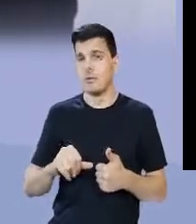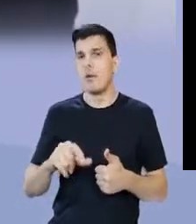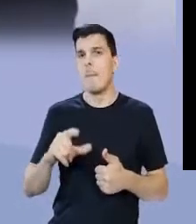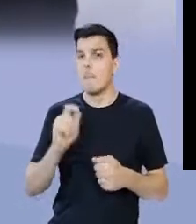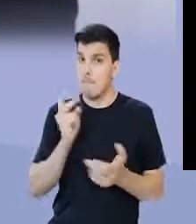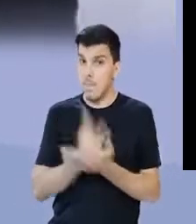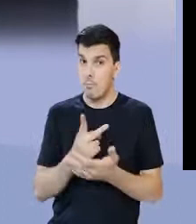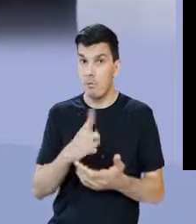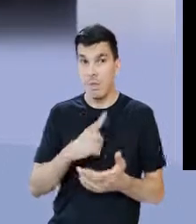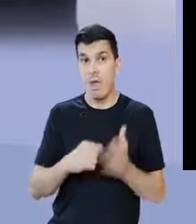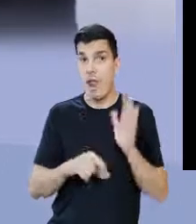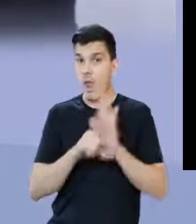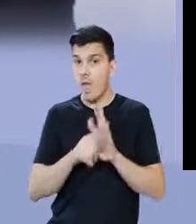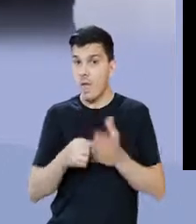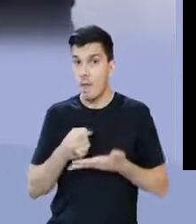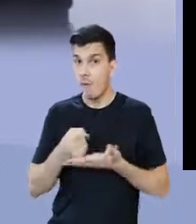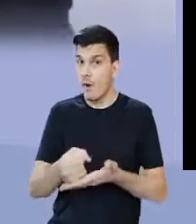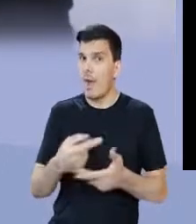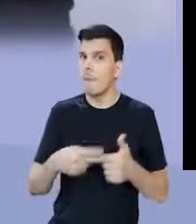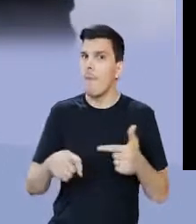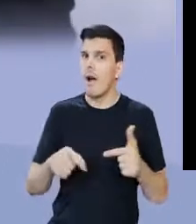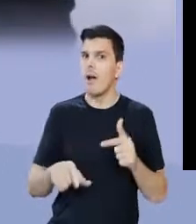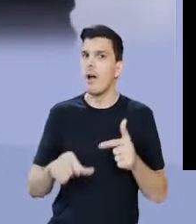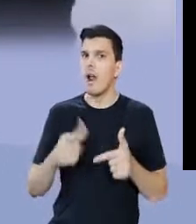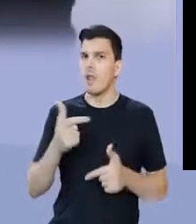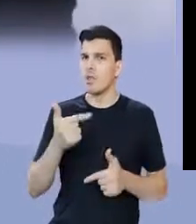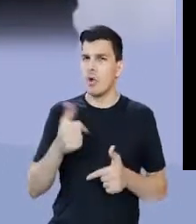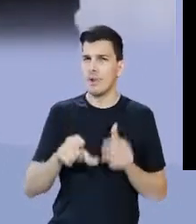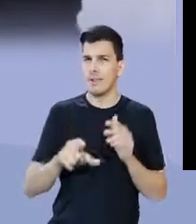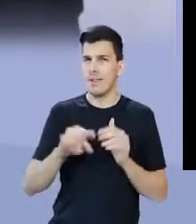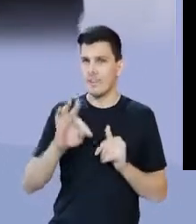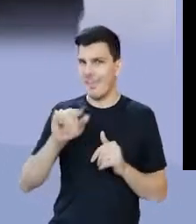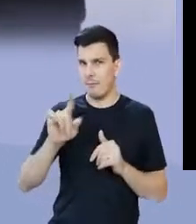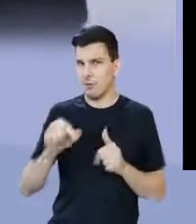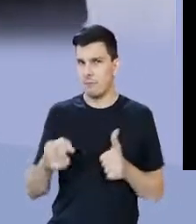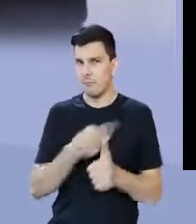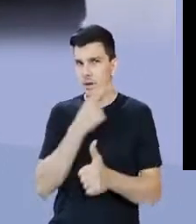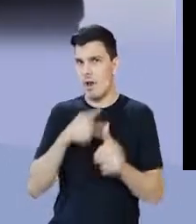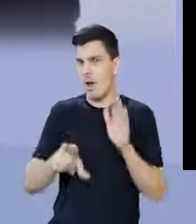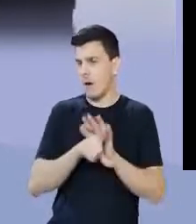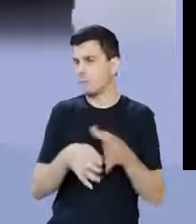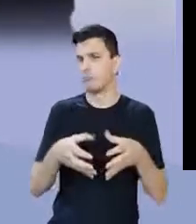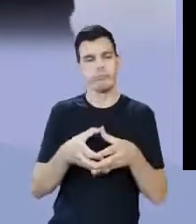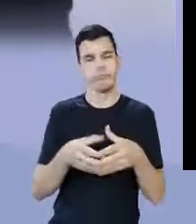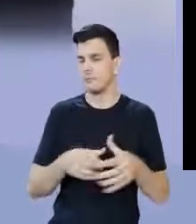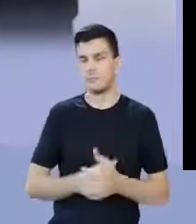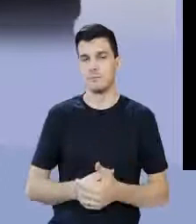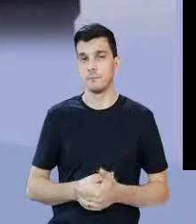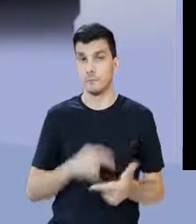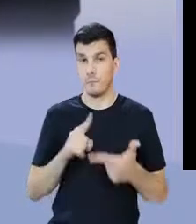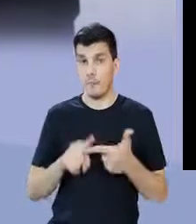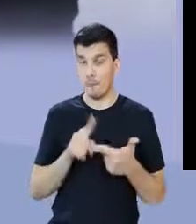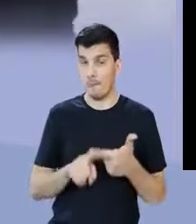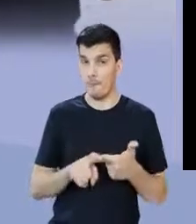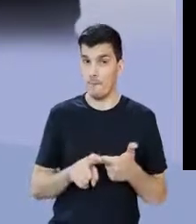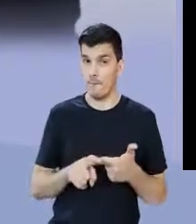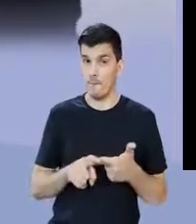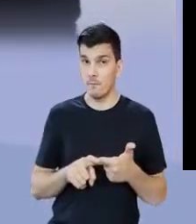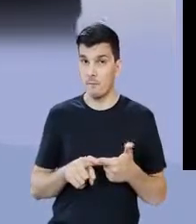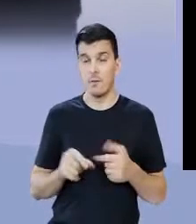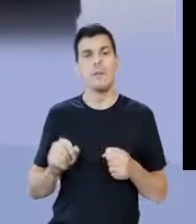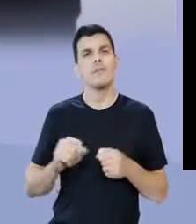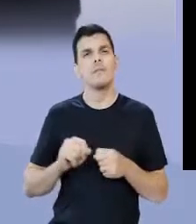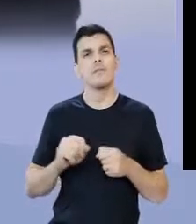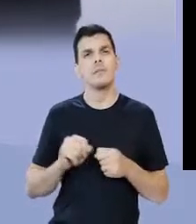colocasse a lei, da reforma agrária, não é isso, que continua a lei das doze etapas, que foi a primeira, conjunto de lei dos plebeus, B,